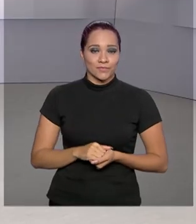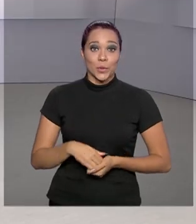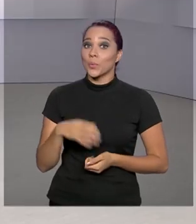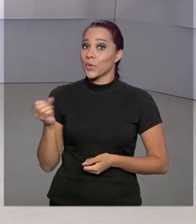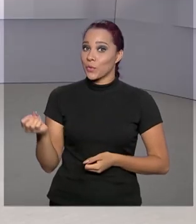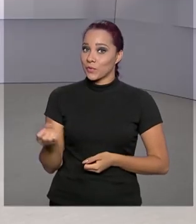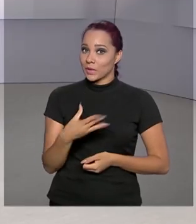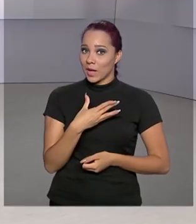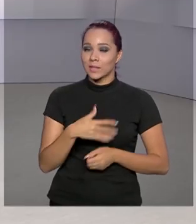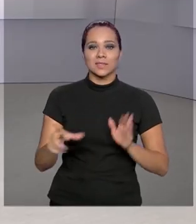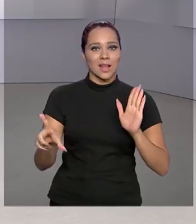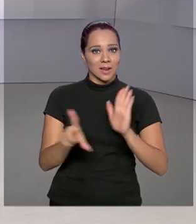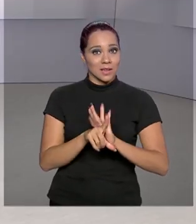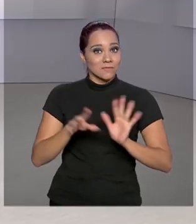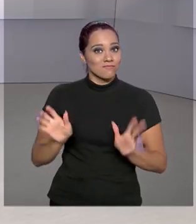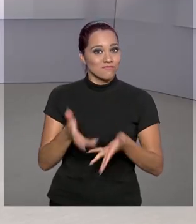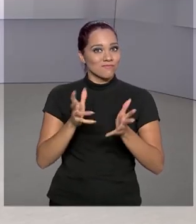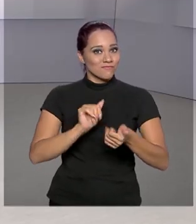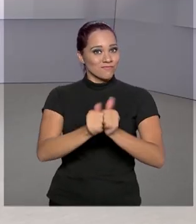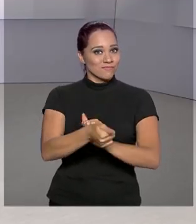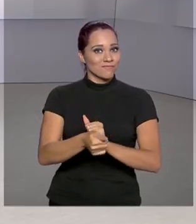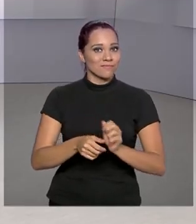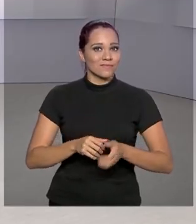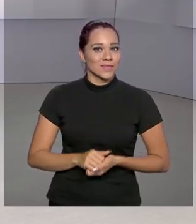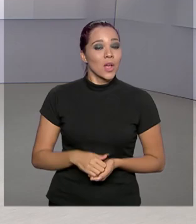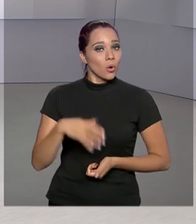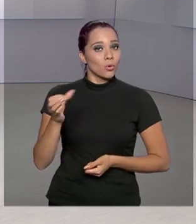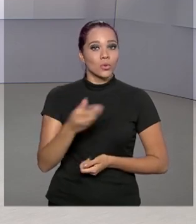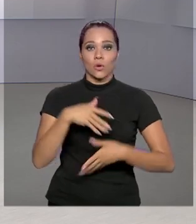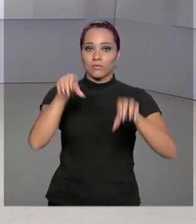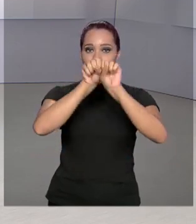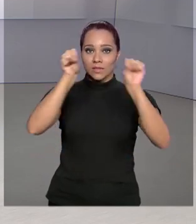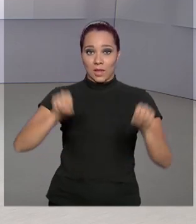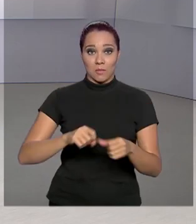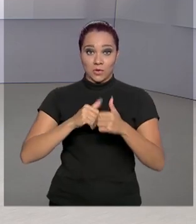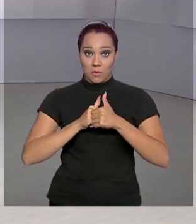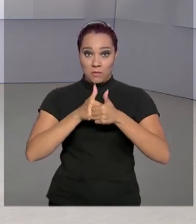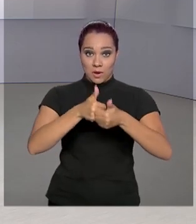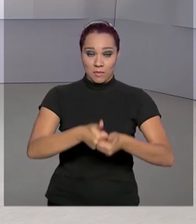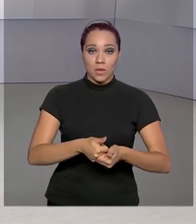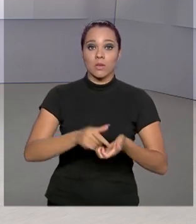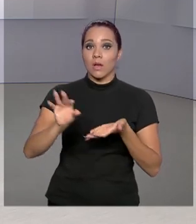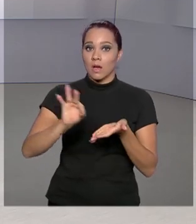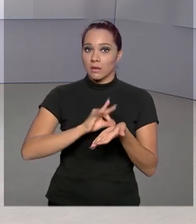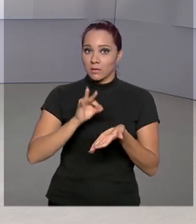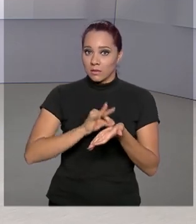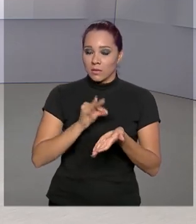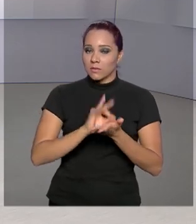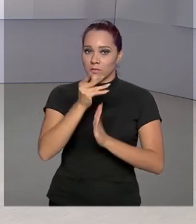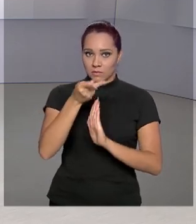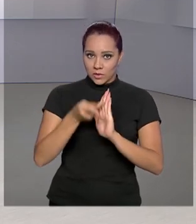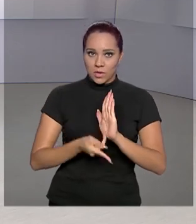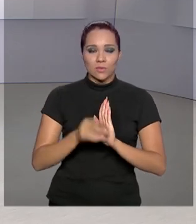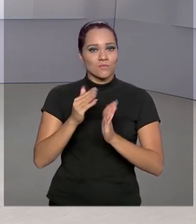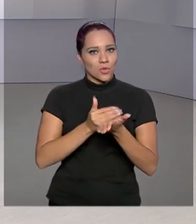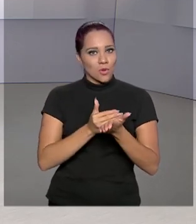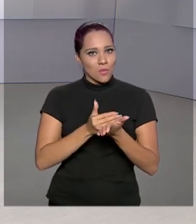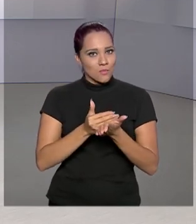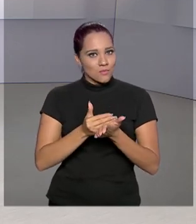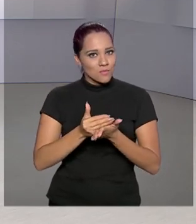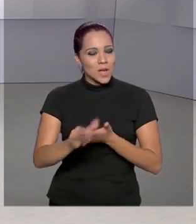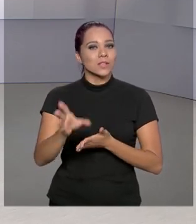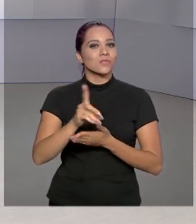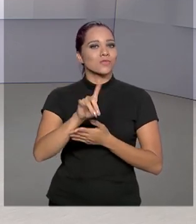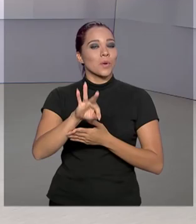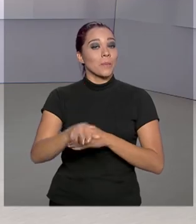Novidades na Lei de Incentivo ao Esporte. Um novo sistema de acompanhamento e cadastramento de projetos começa a funcionar